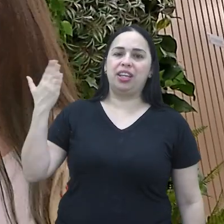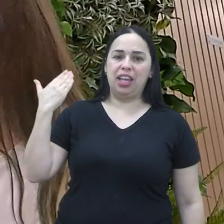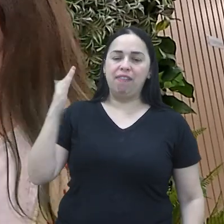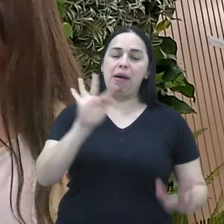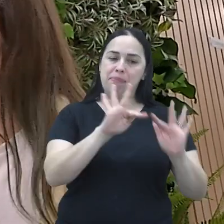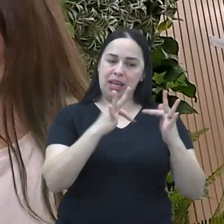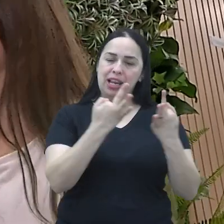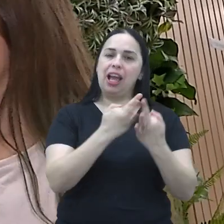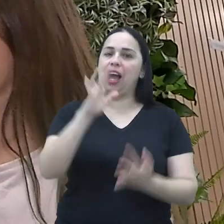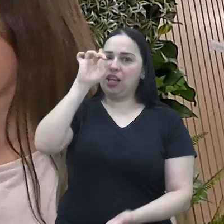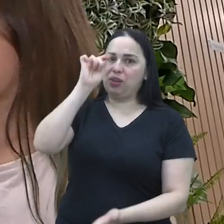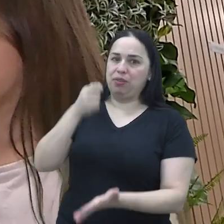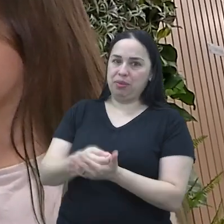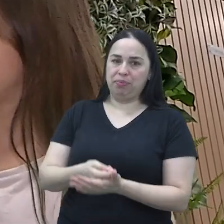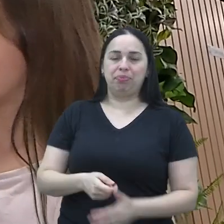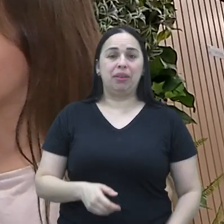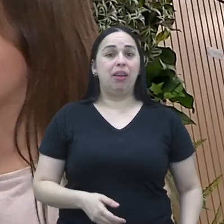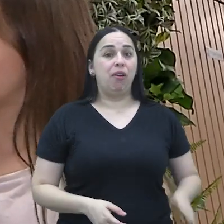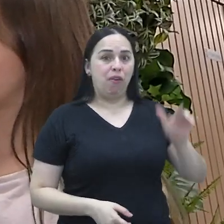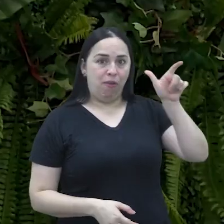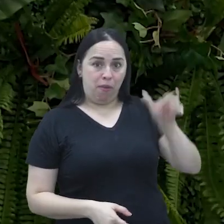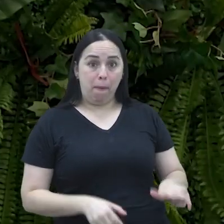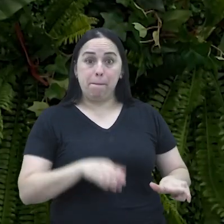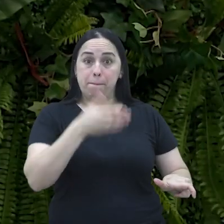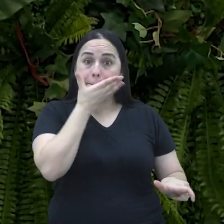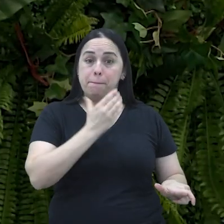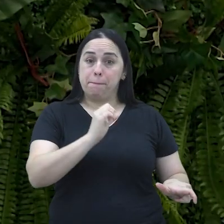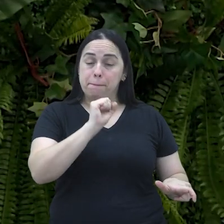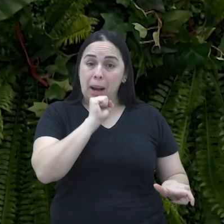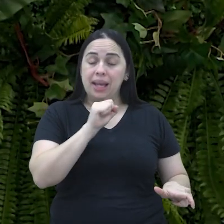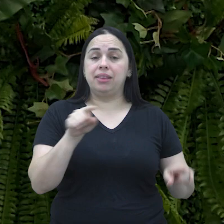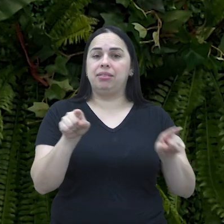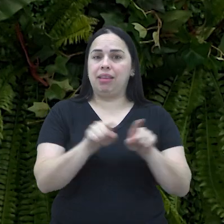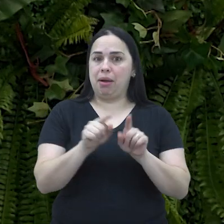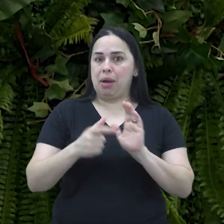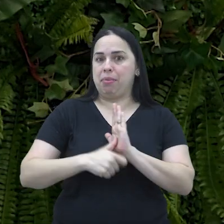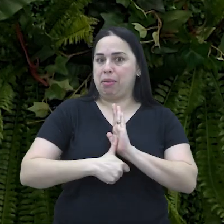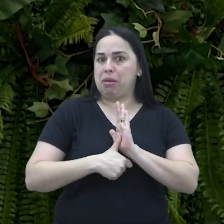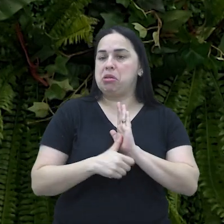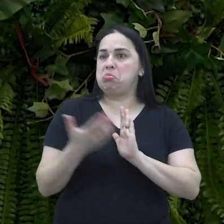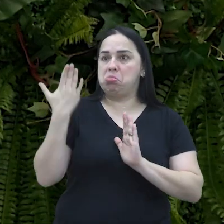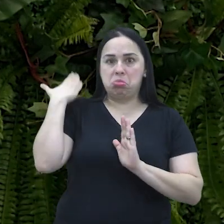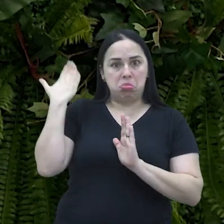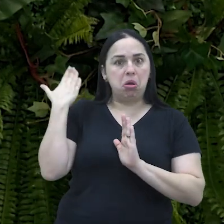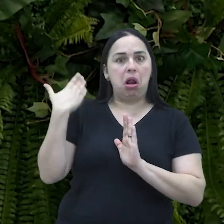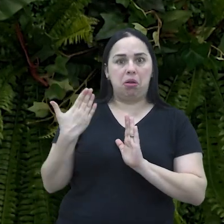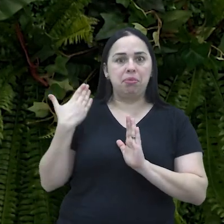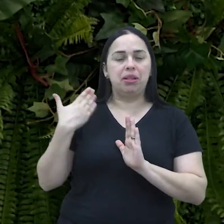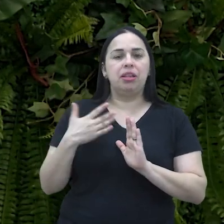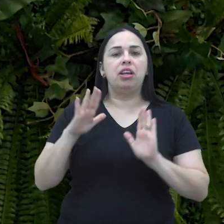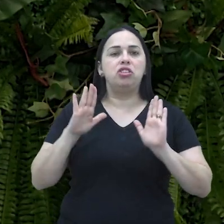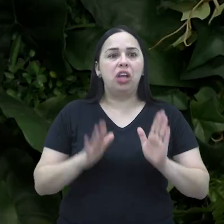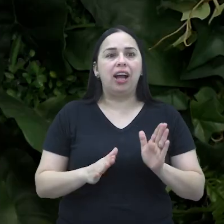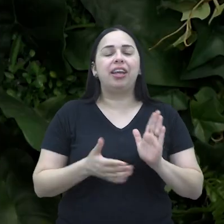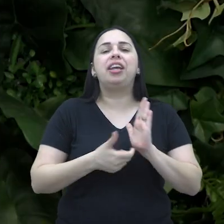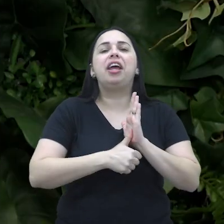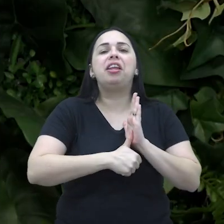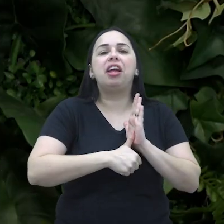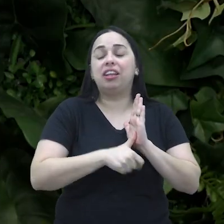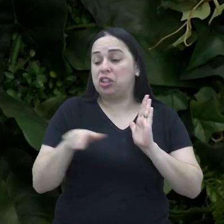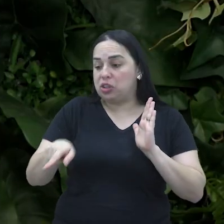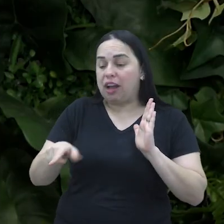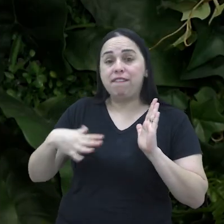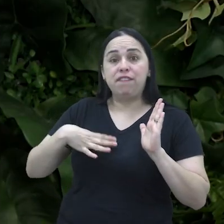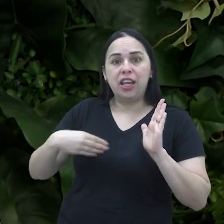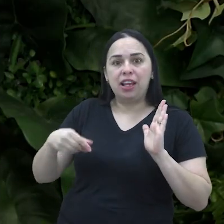Claro que a decisão na época foi da família. O Fabrício, pai da Isabel, também tirou o RG bem cedo. Ele já